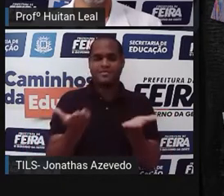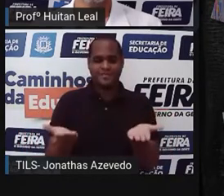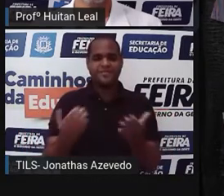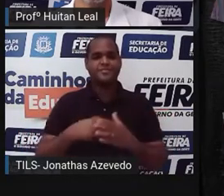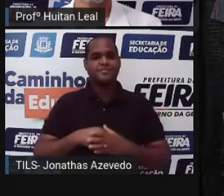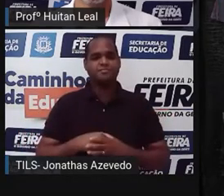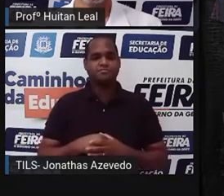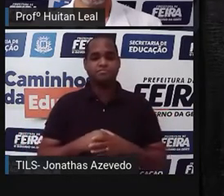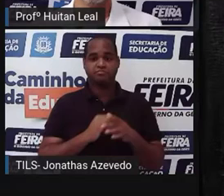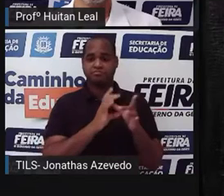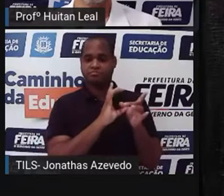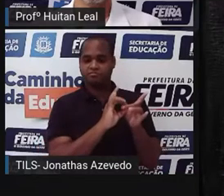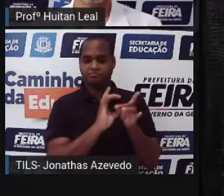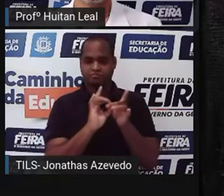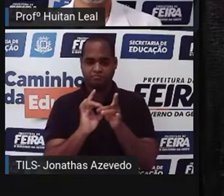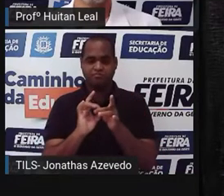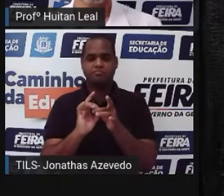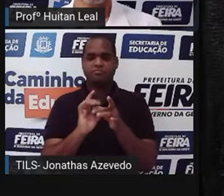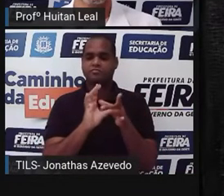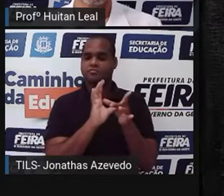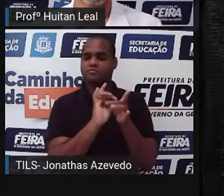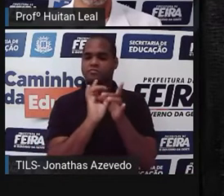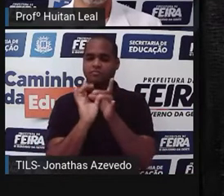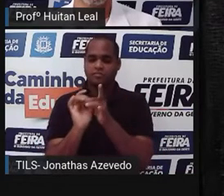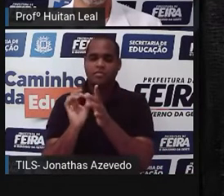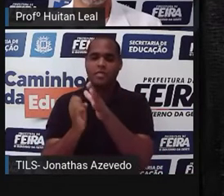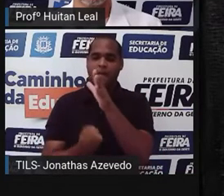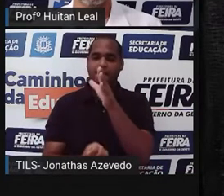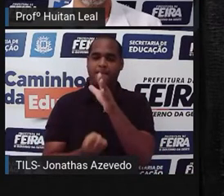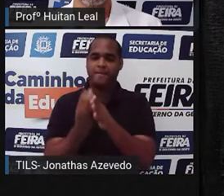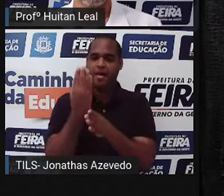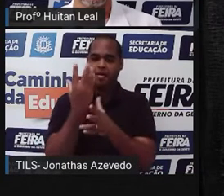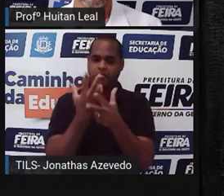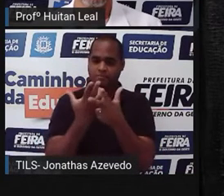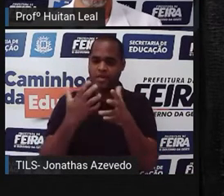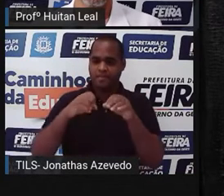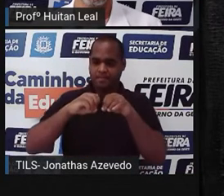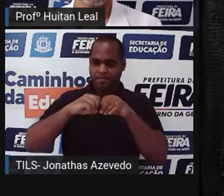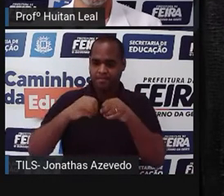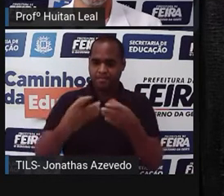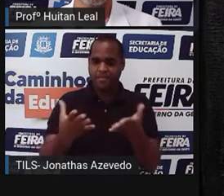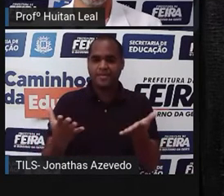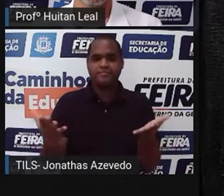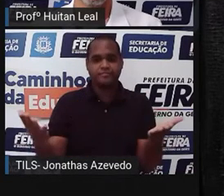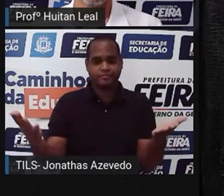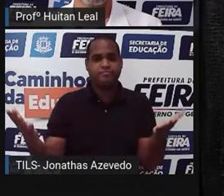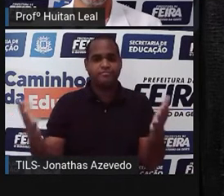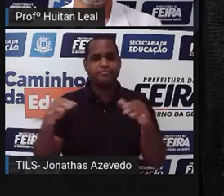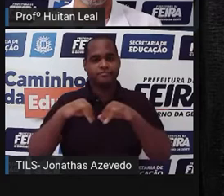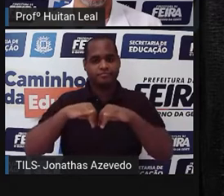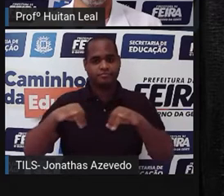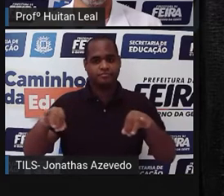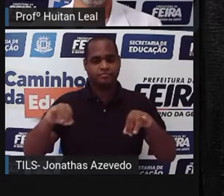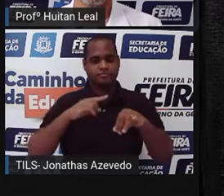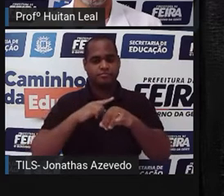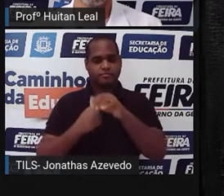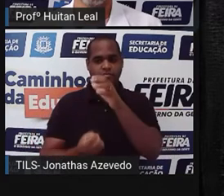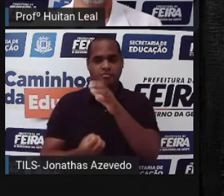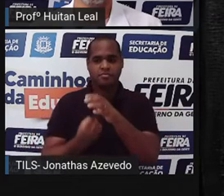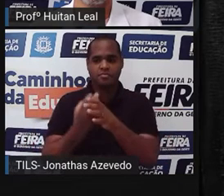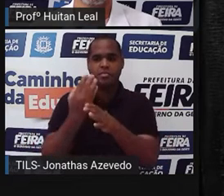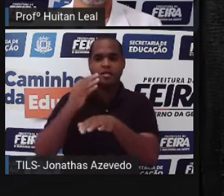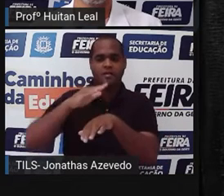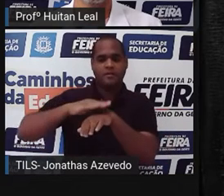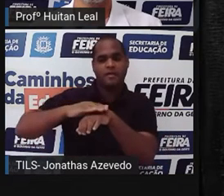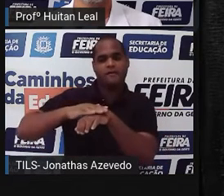O contexto de produção e circulação da notícia. Produção, a gente sabe, o nome já diz, produção, onde é realizada, onde é feita,